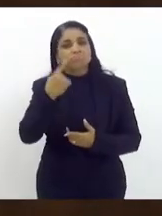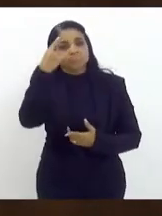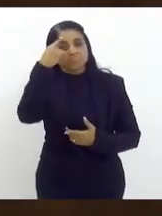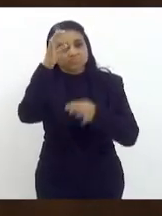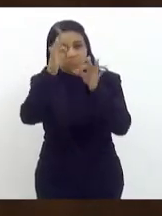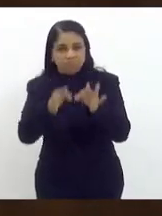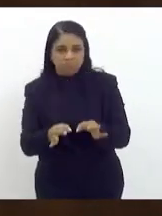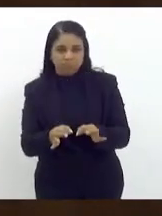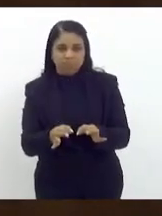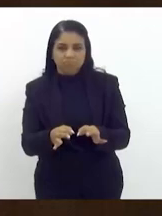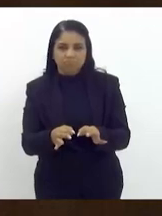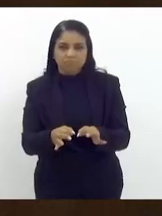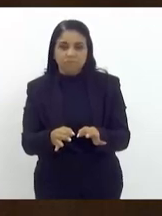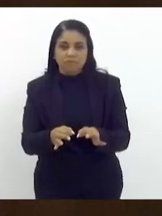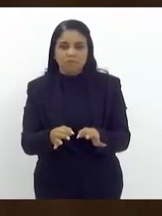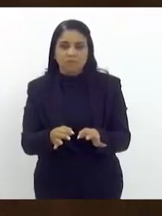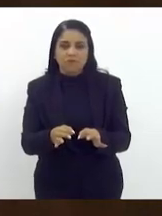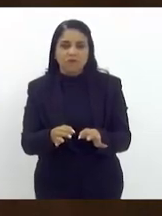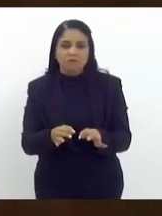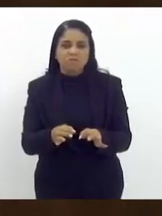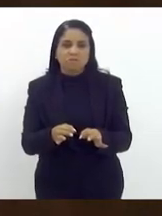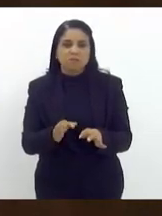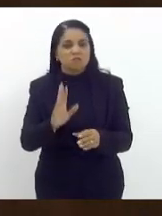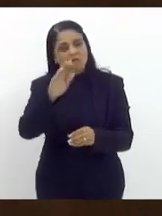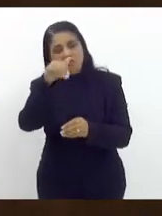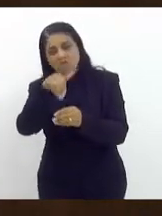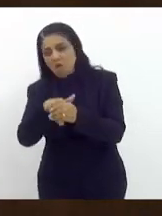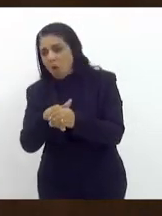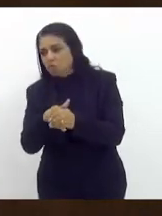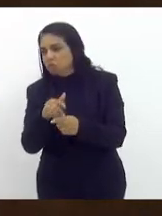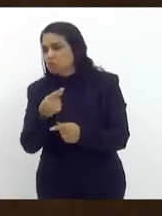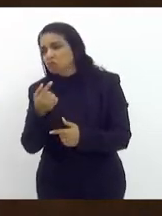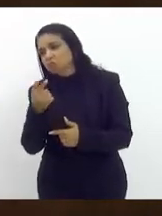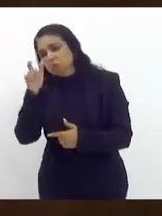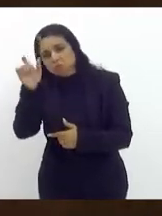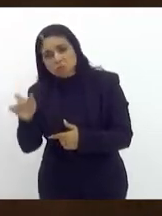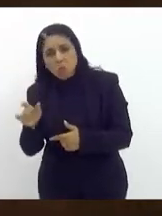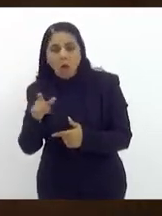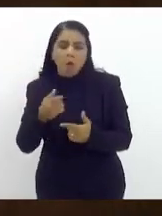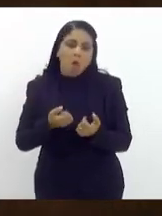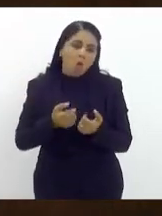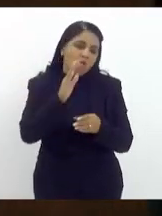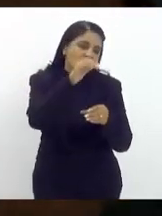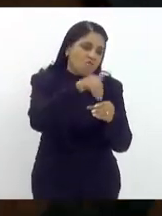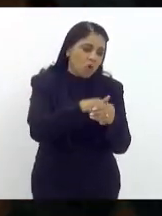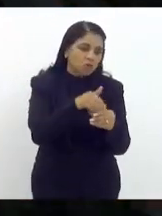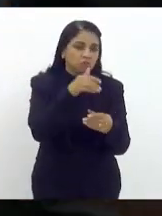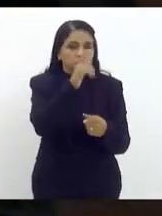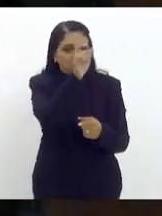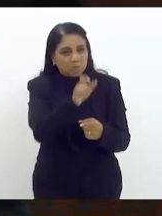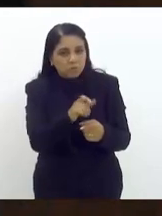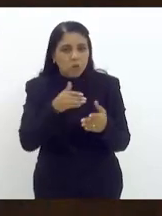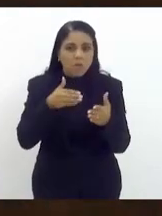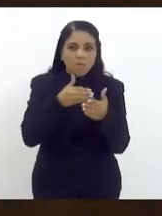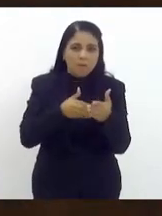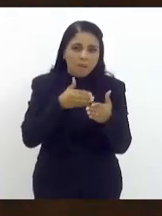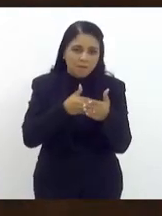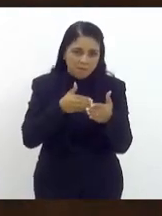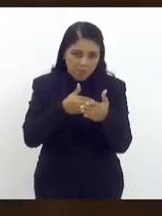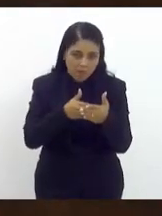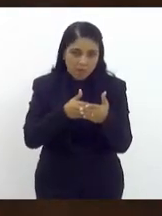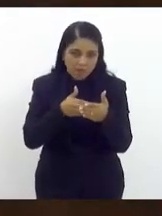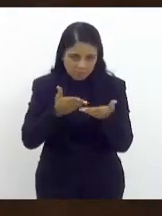independente do voto de voto excelente ou de outras pessoas que obstruíram uma justa homenagem ontem